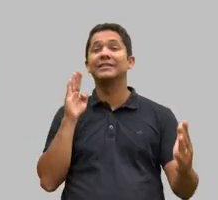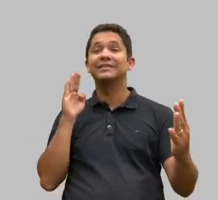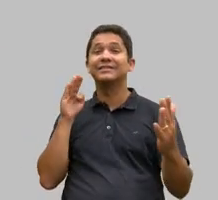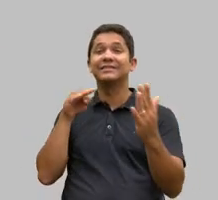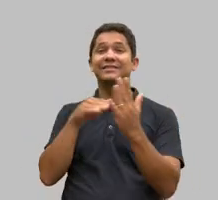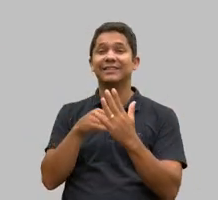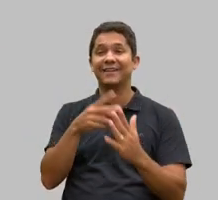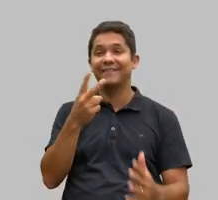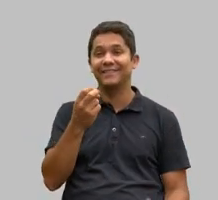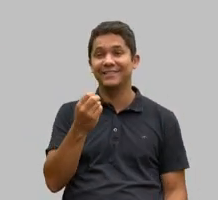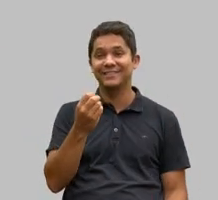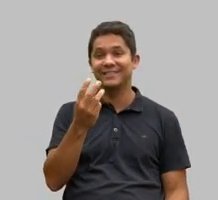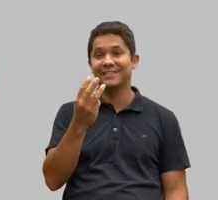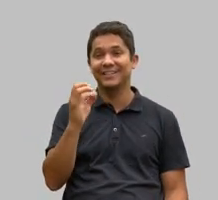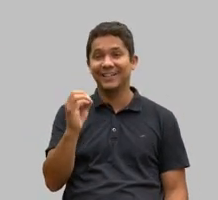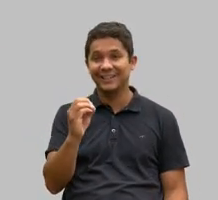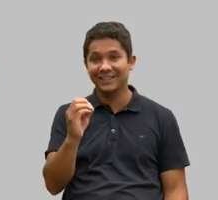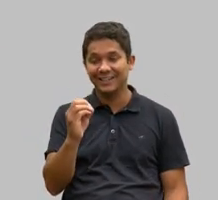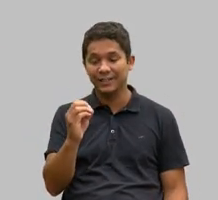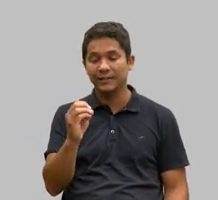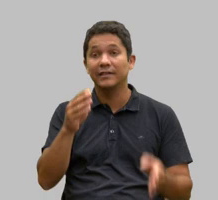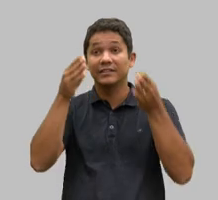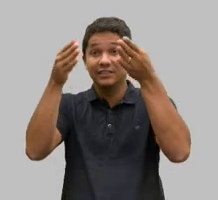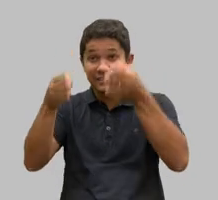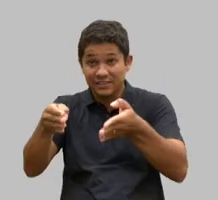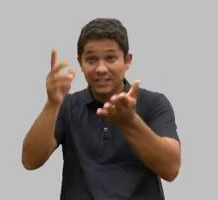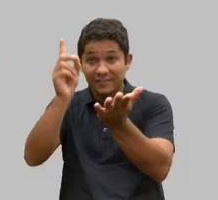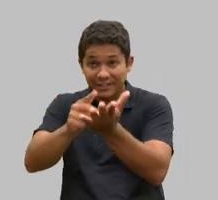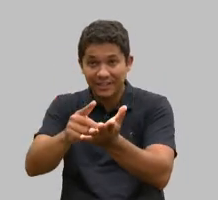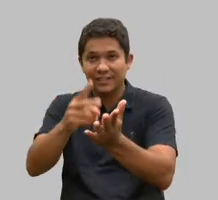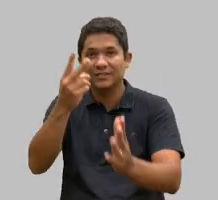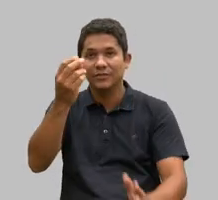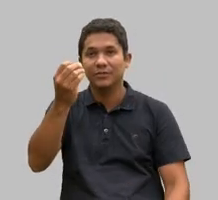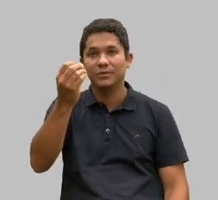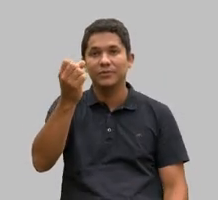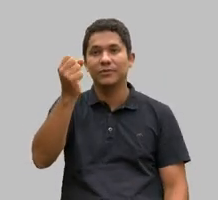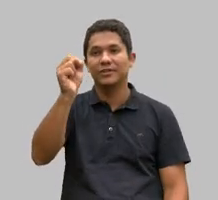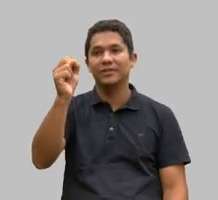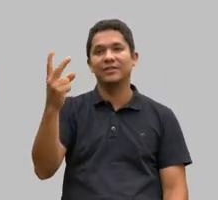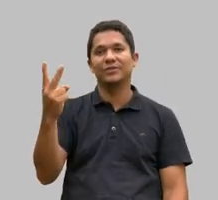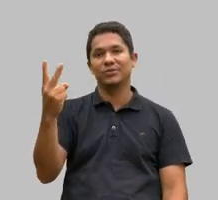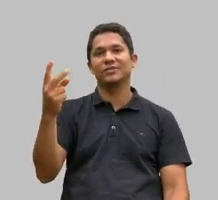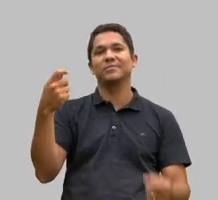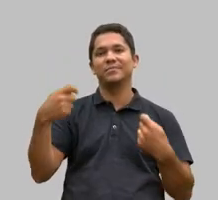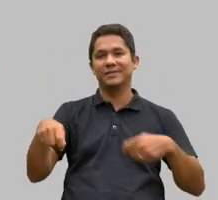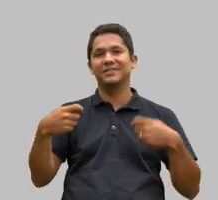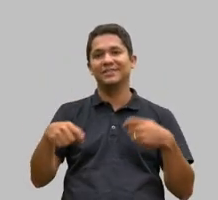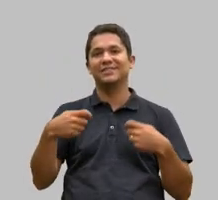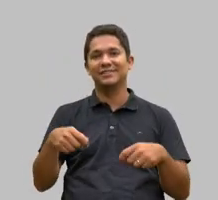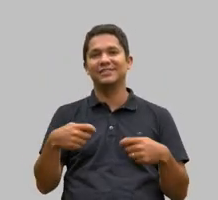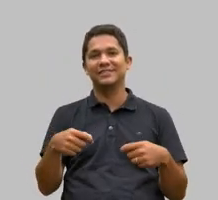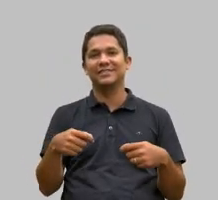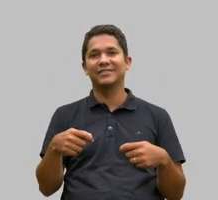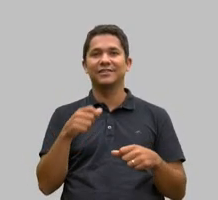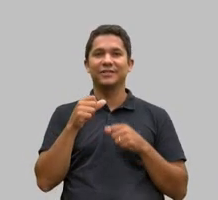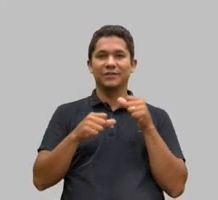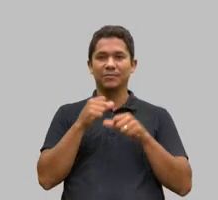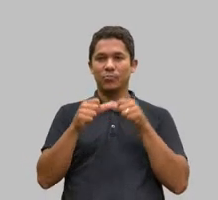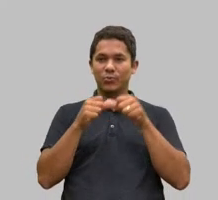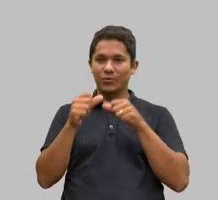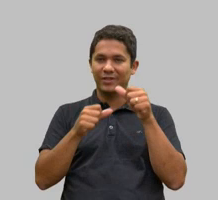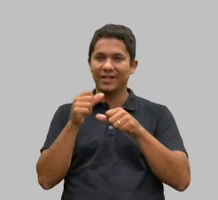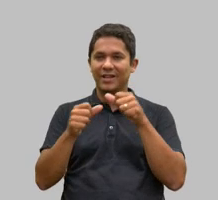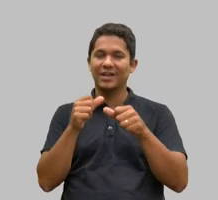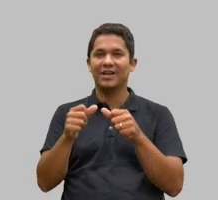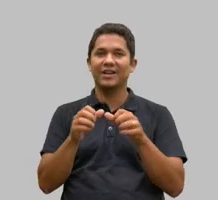em 2082, há 52 anos para ajustarmos. Mas, como há um presidente antigo muito famoso, mineiro,